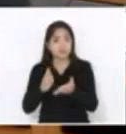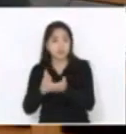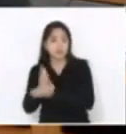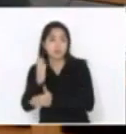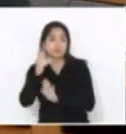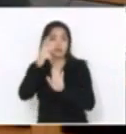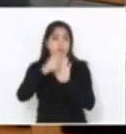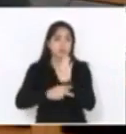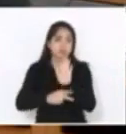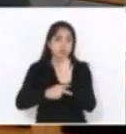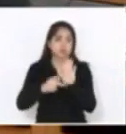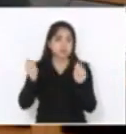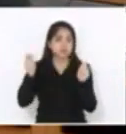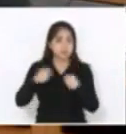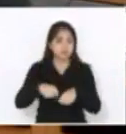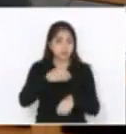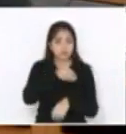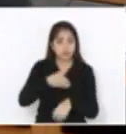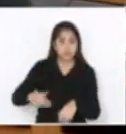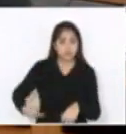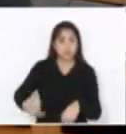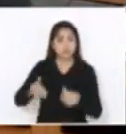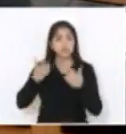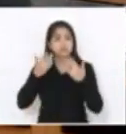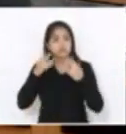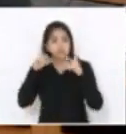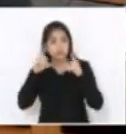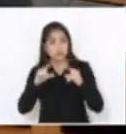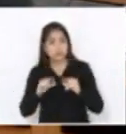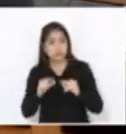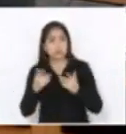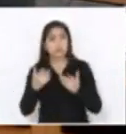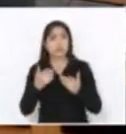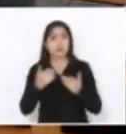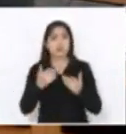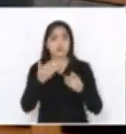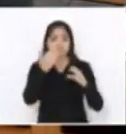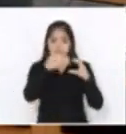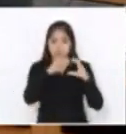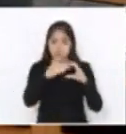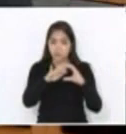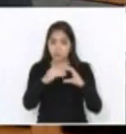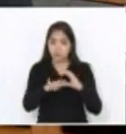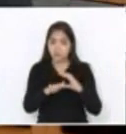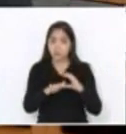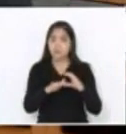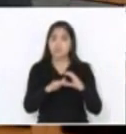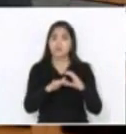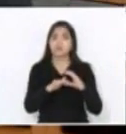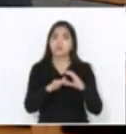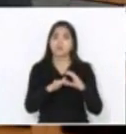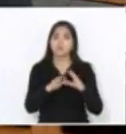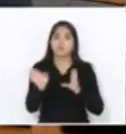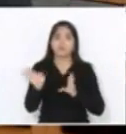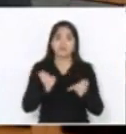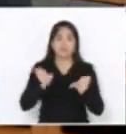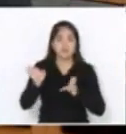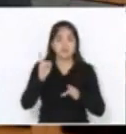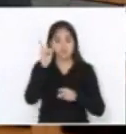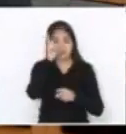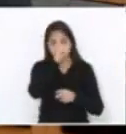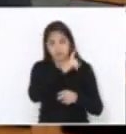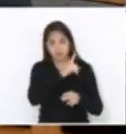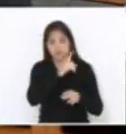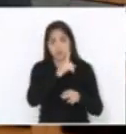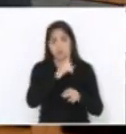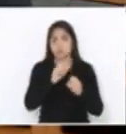permitir com que o governo, com tranquilidade, encaminhe juntos aos agentes financeiros, que dado ao momento por que passa o Brasil, já é complicado.